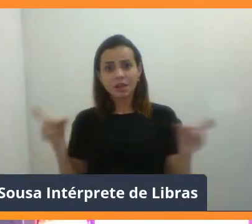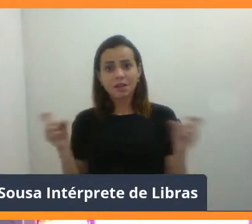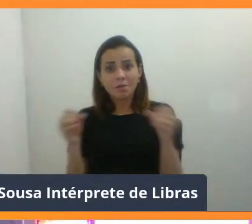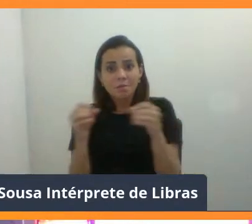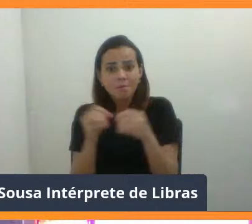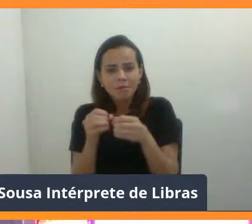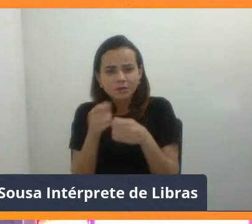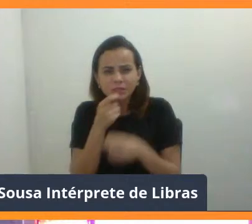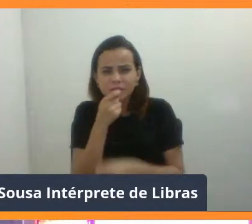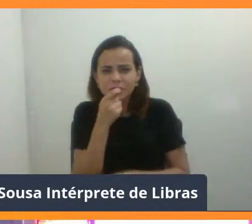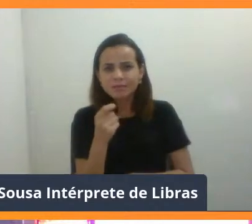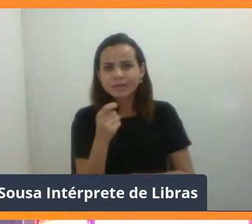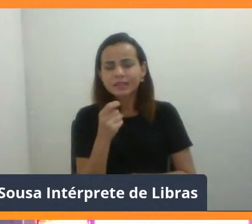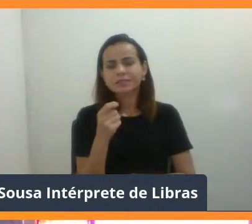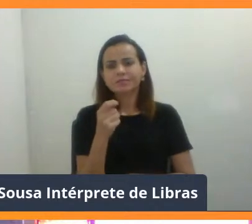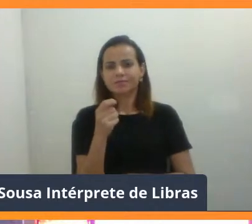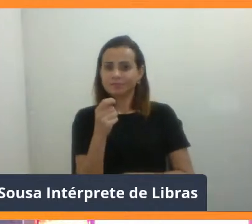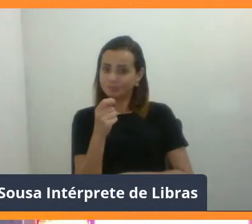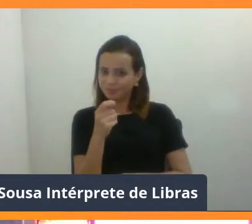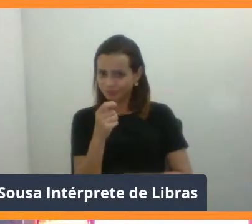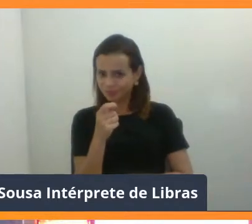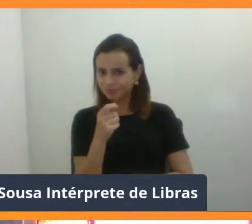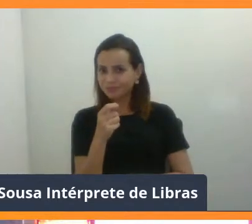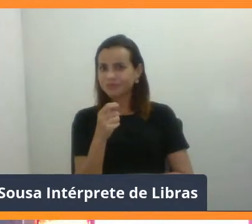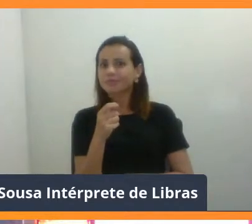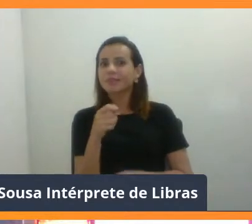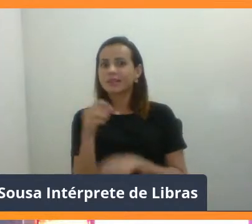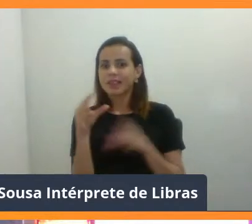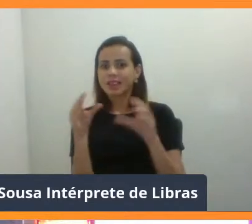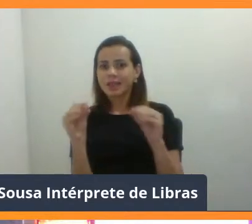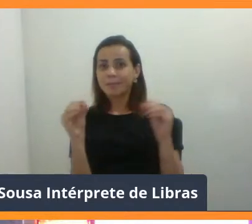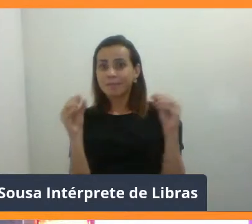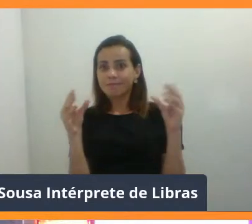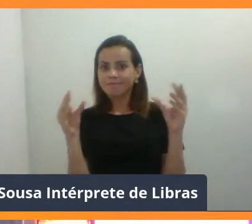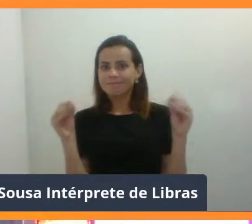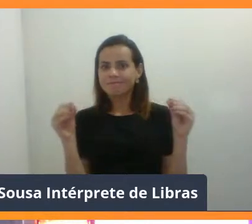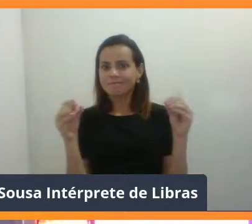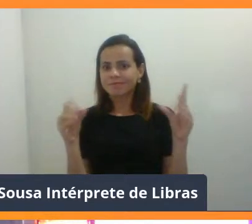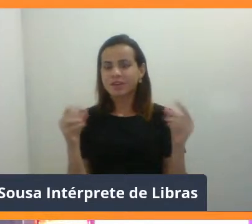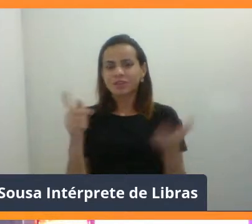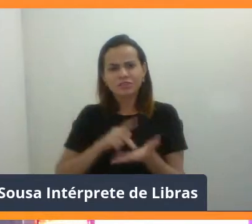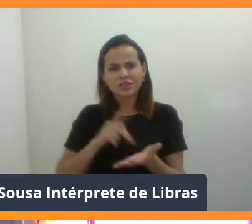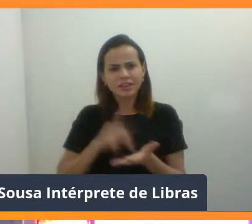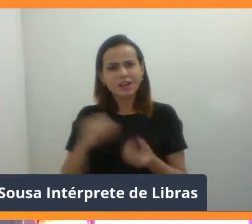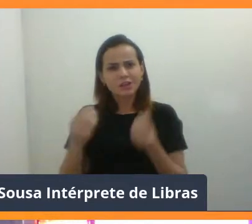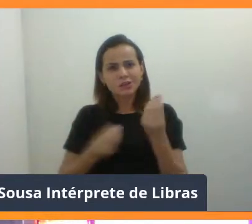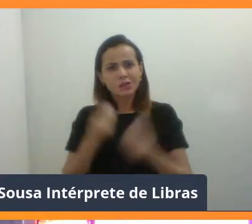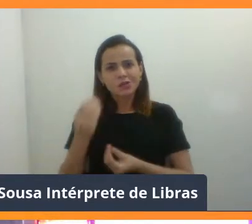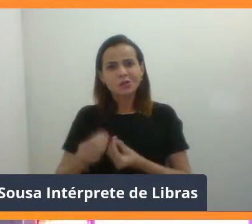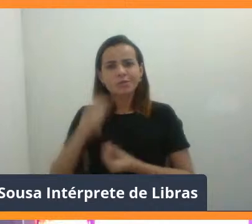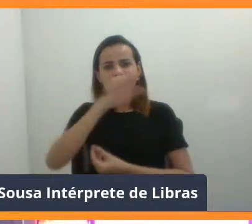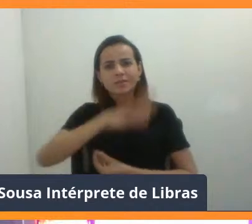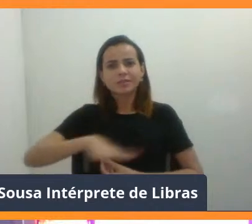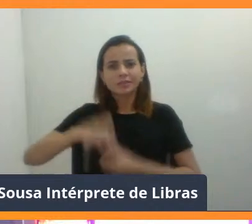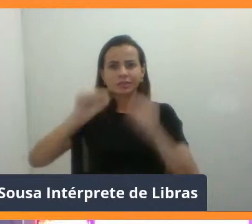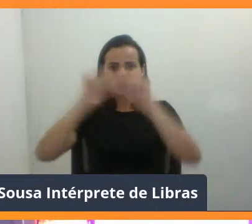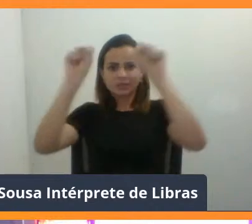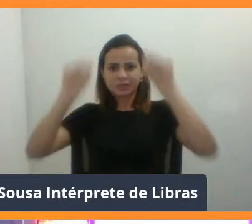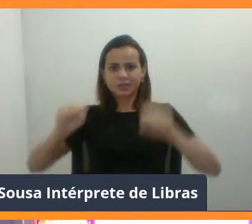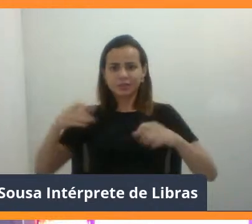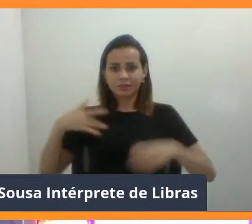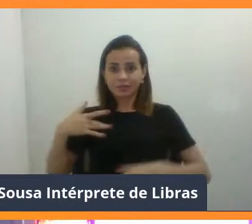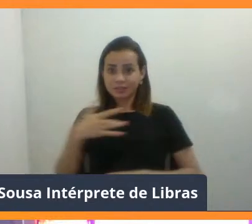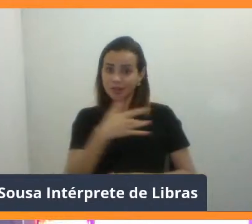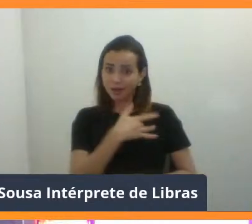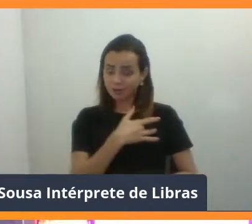muito palpável da realidade, né? De como está inserido dentro do sistema de saúde. Eu acho que nós temos